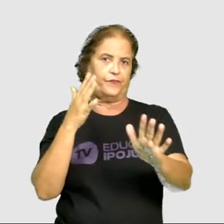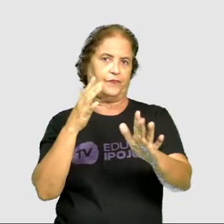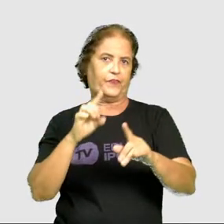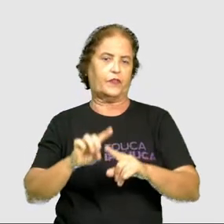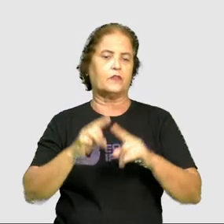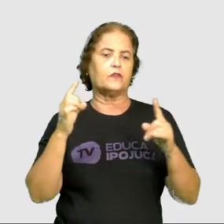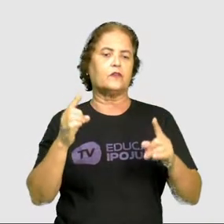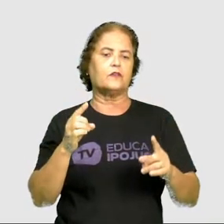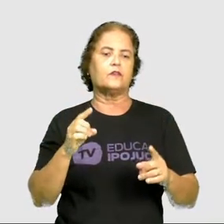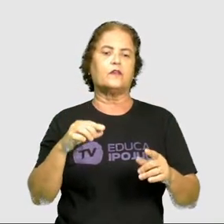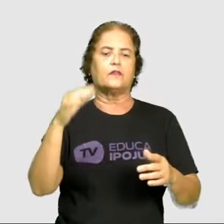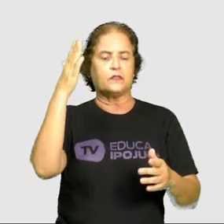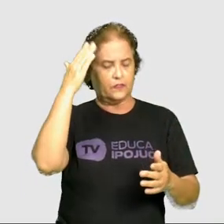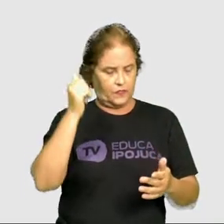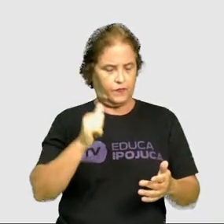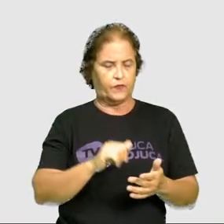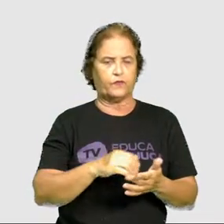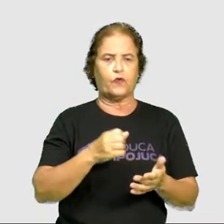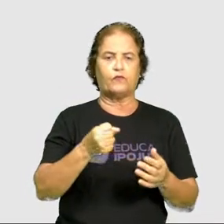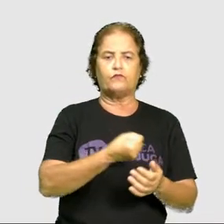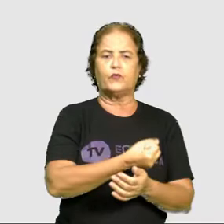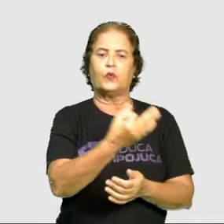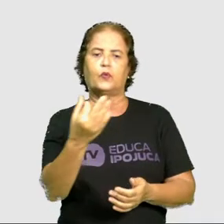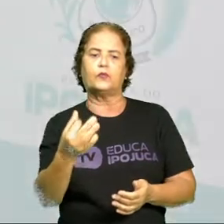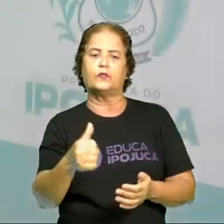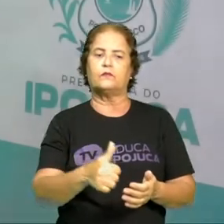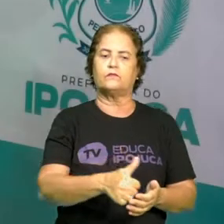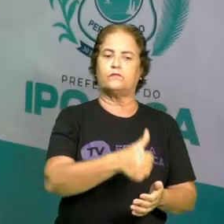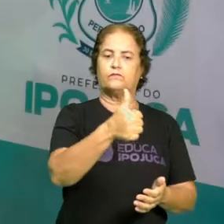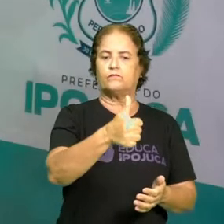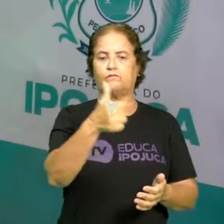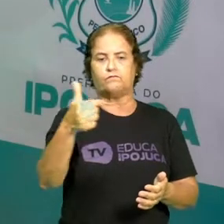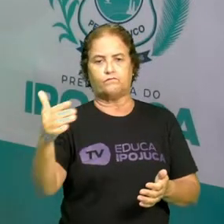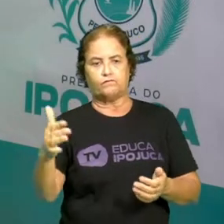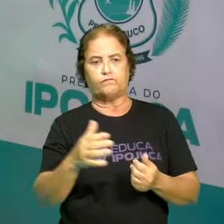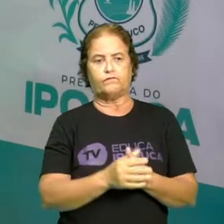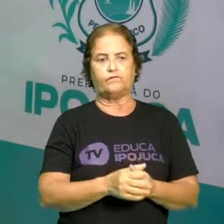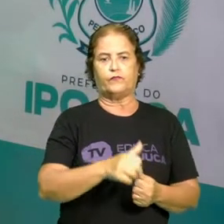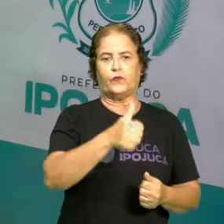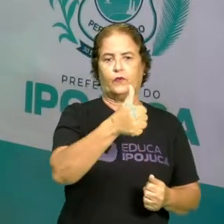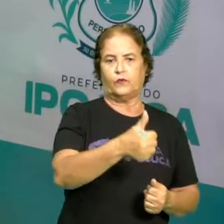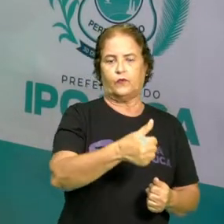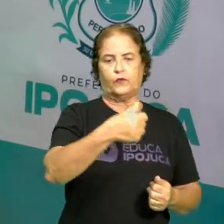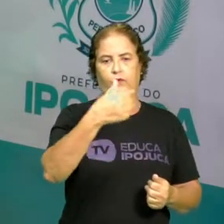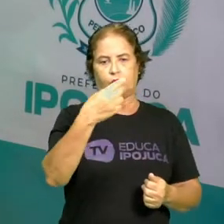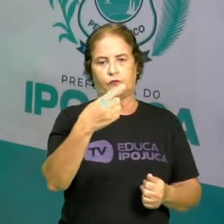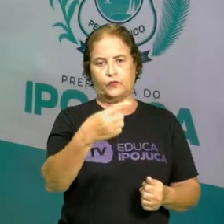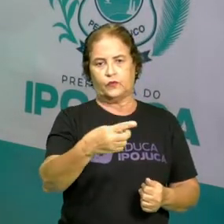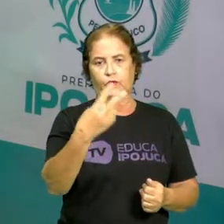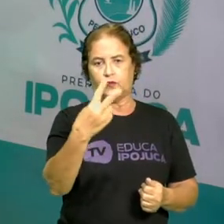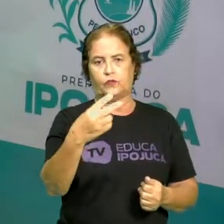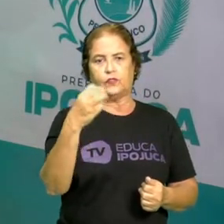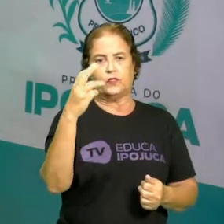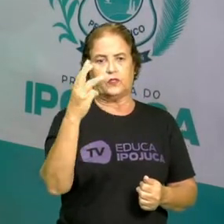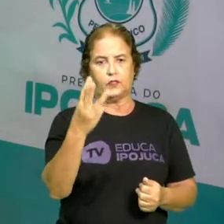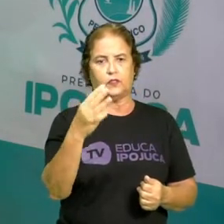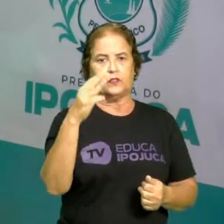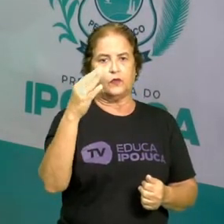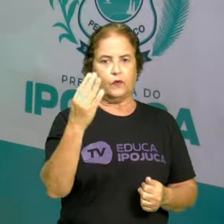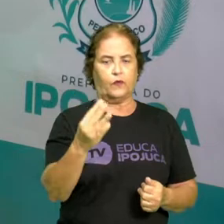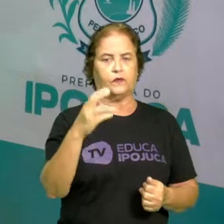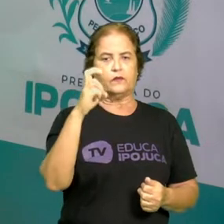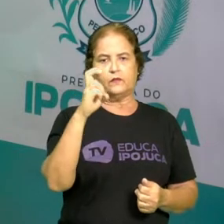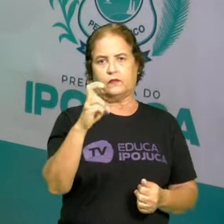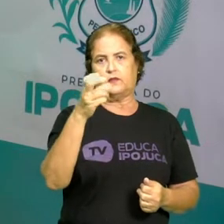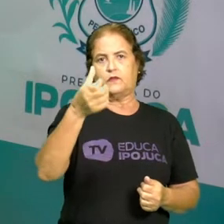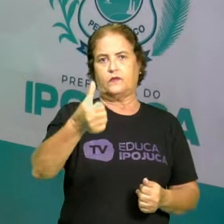quiser conferir, eu vou contar. 1 a 1, como mostrou o contado. 1, 2, 3, 4,